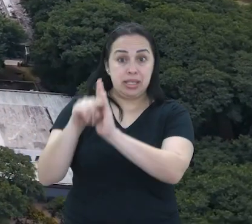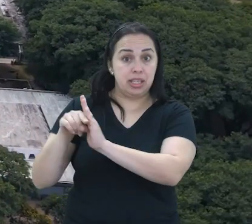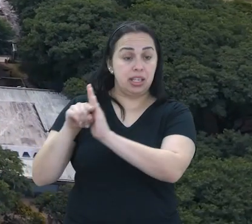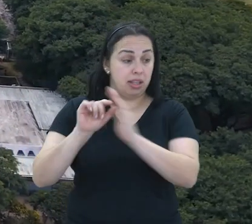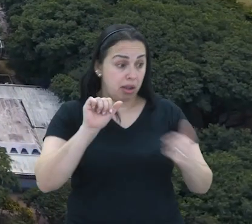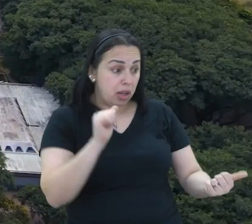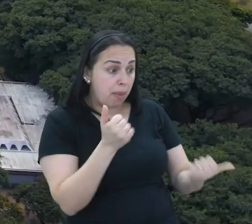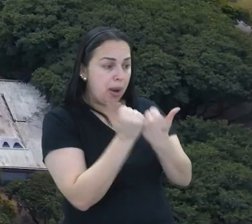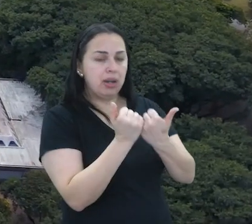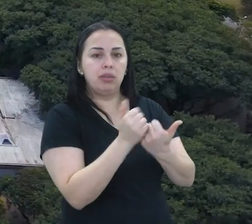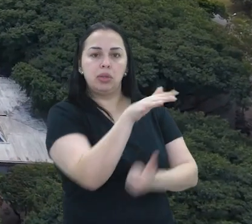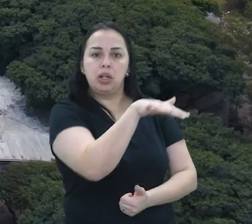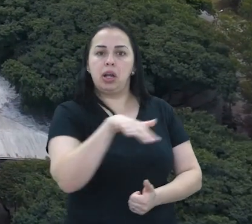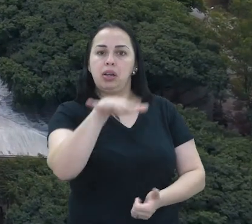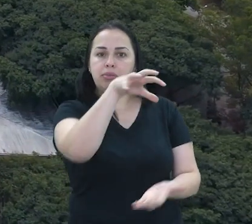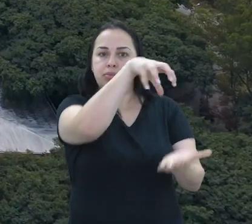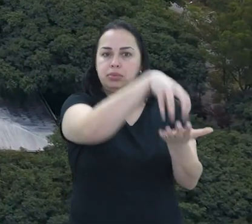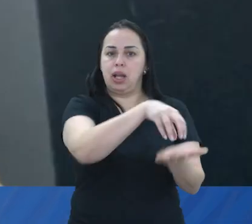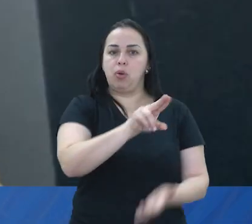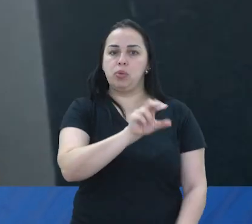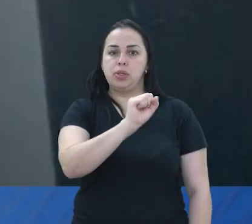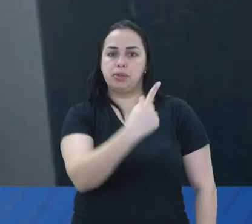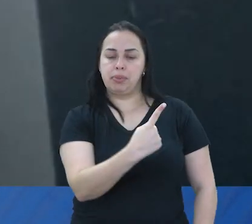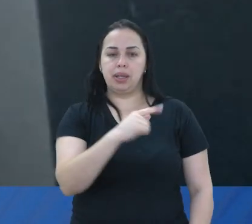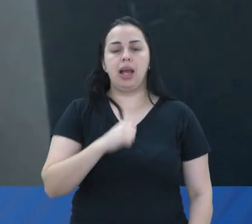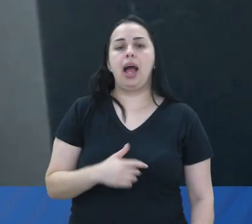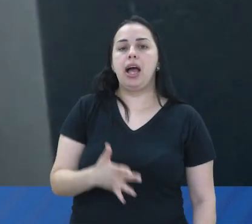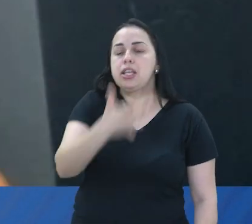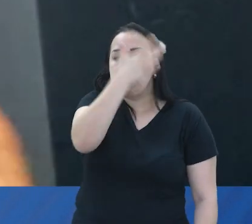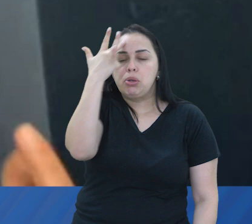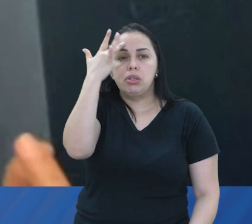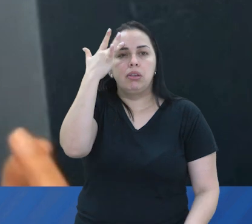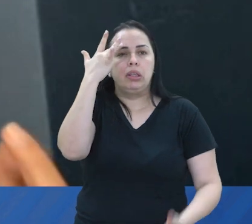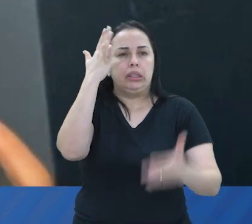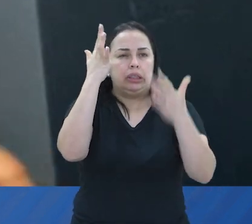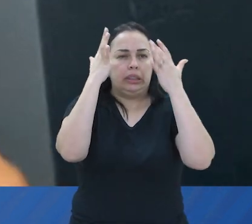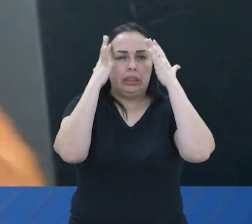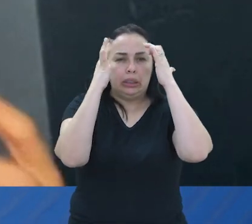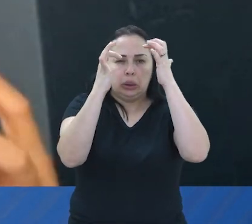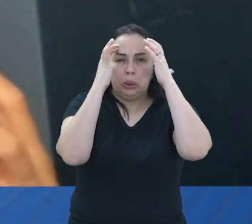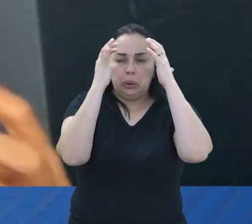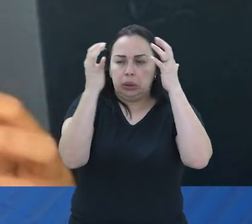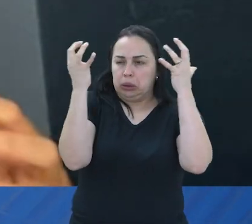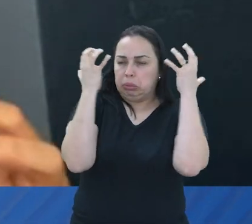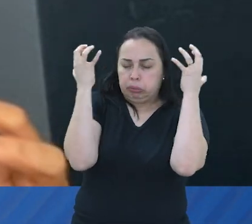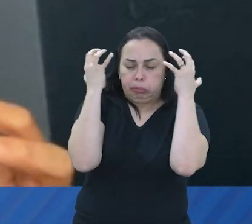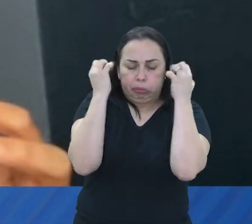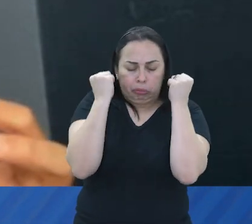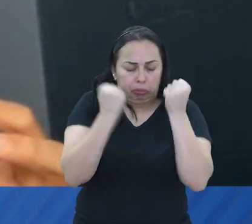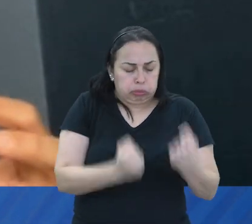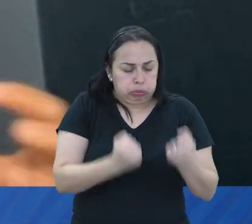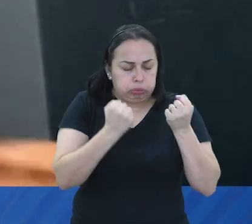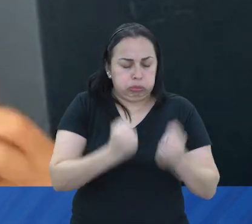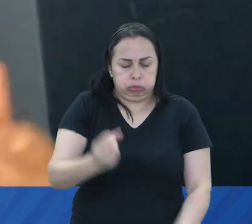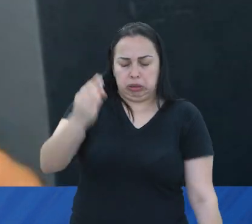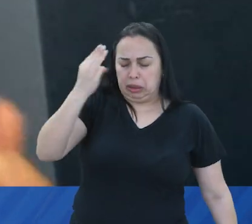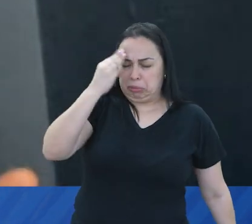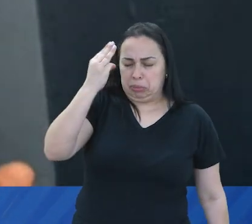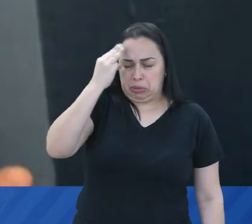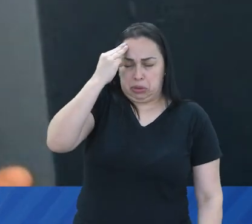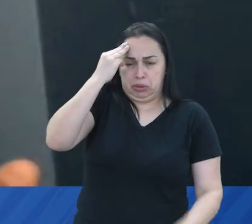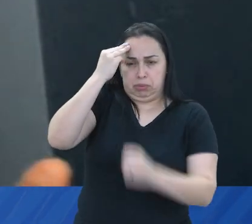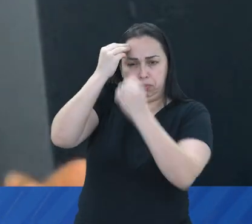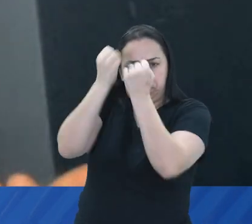do Departamento de Psiquiatria da USP. Então a pessoa fica tão sobrecarregada e a memória fica tão